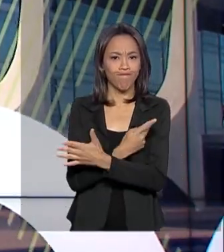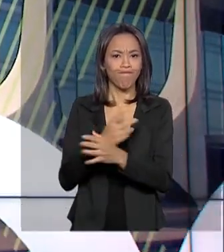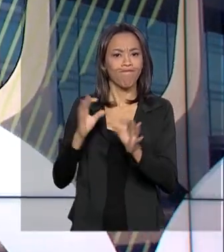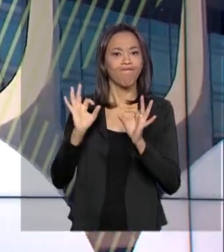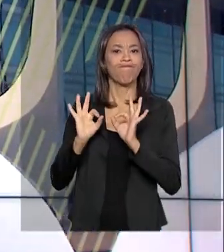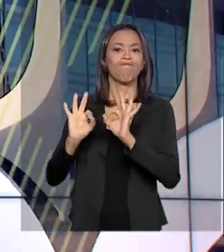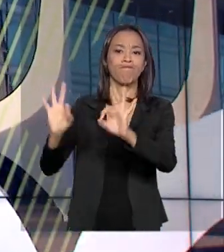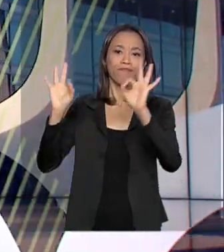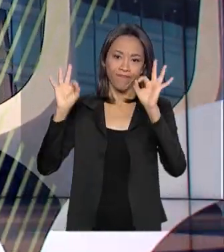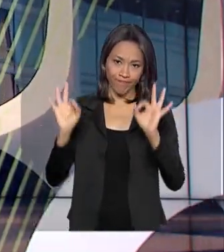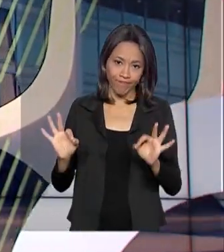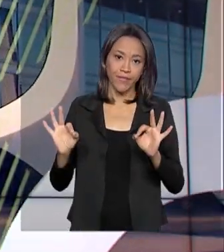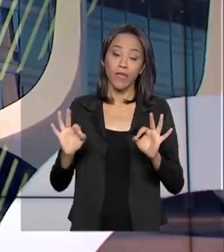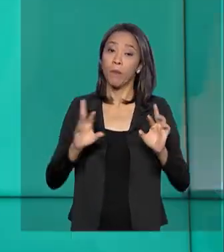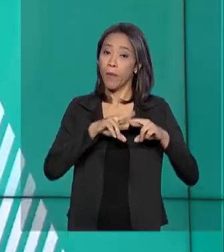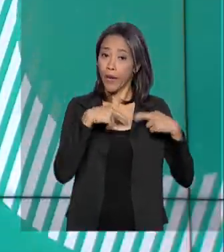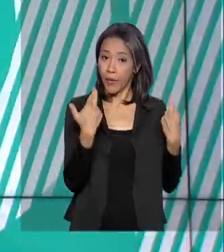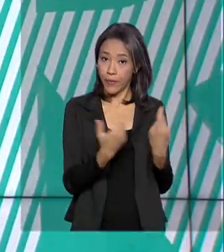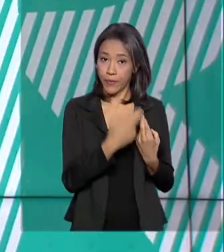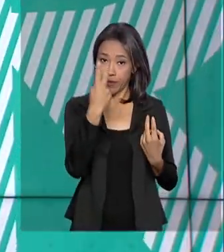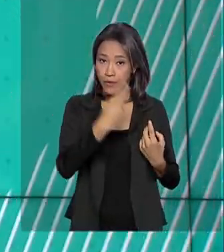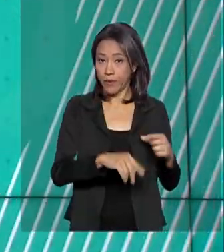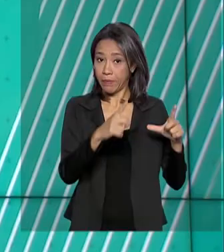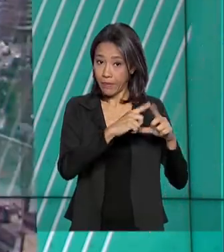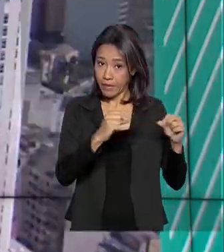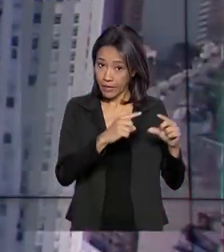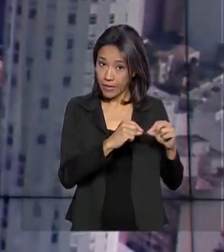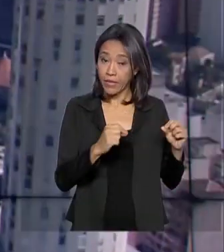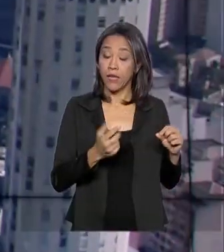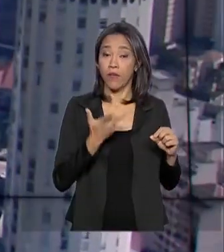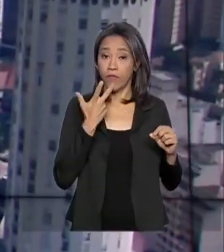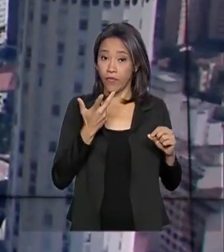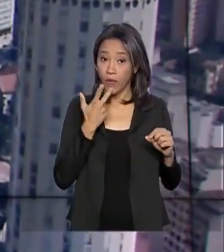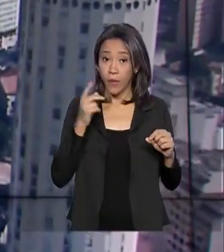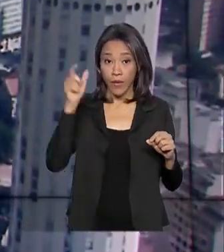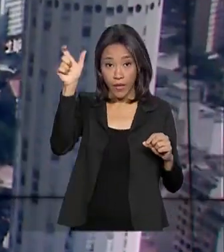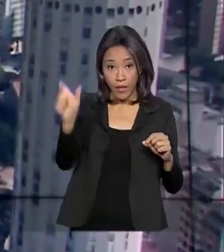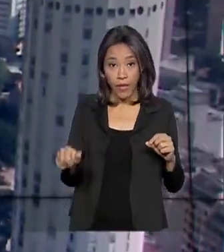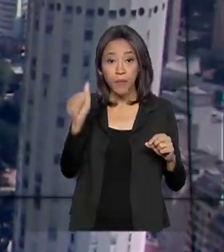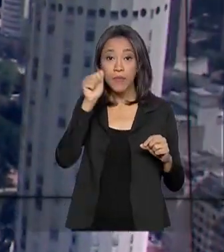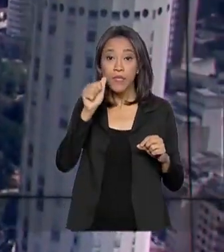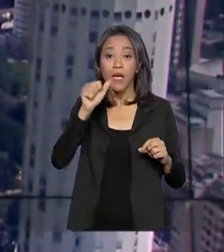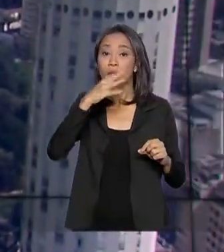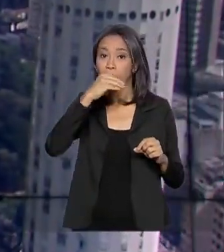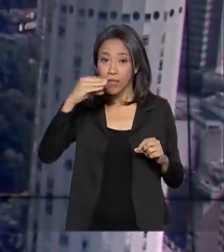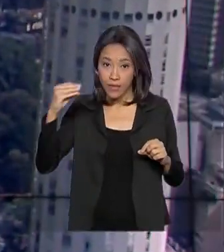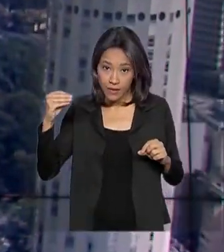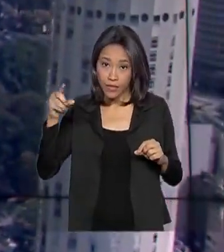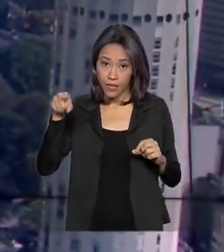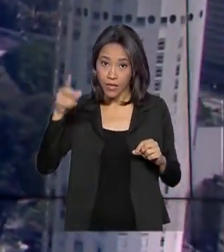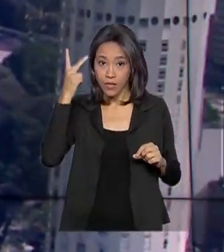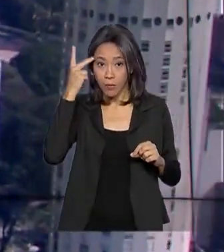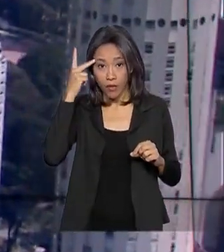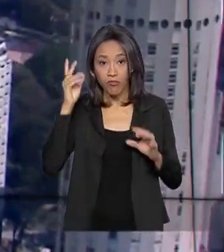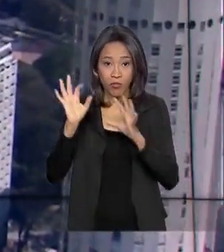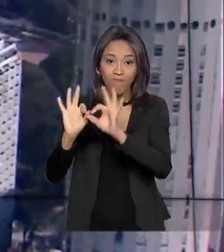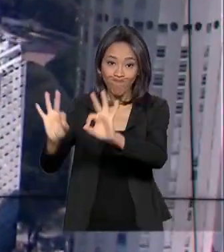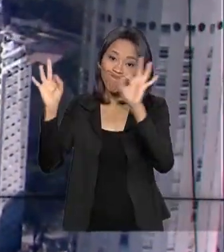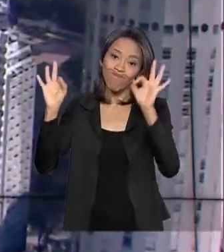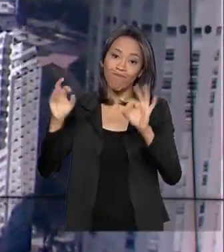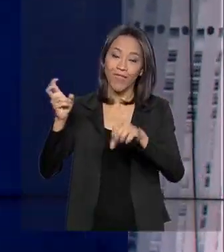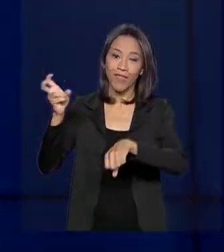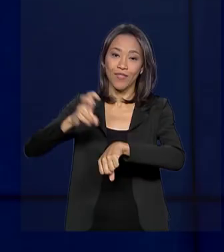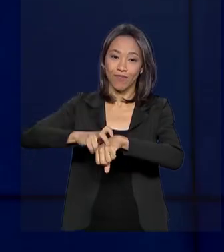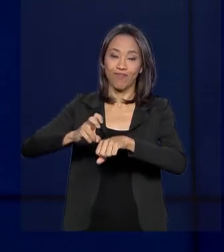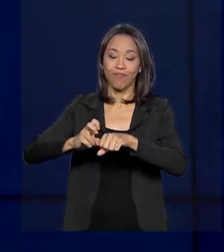-19. Em reunião em Brasília, especialistas classificaram o caso da adolescente de São Paulo como confirmado. Segundo o Ministério